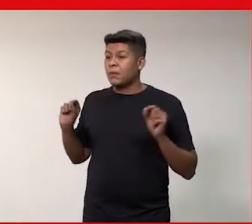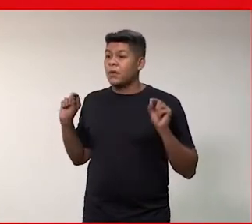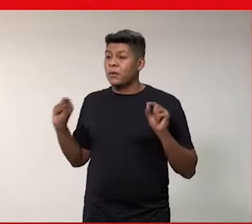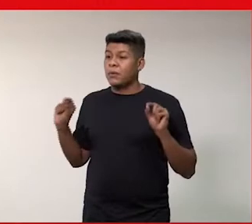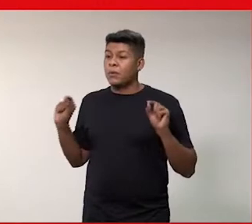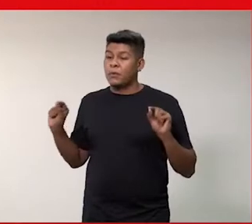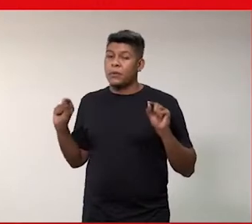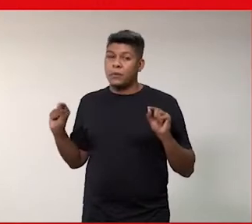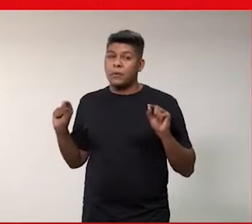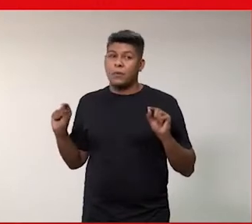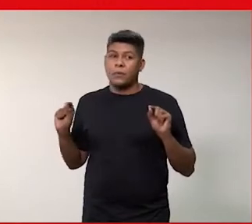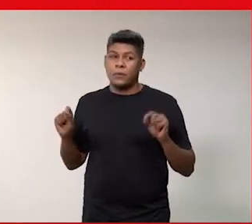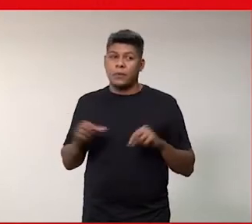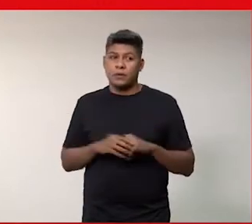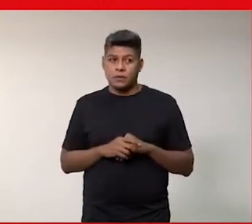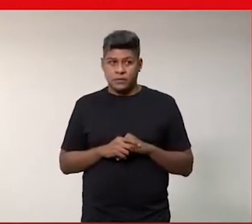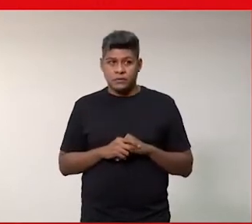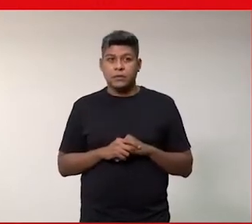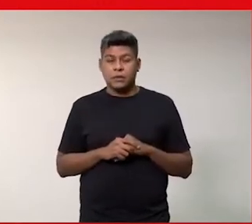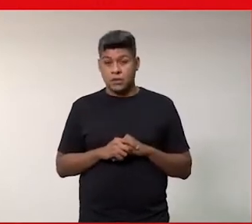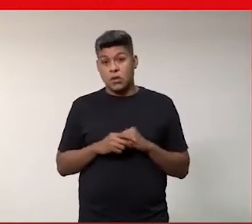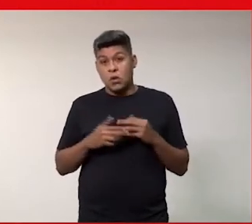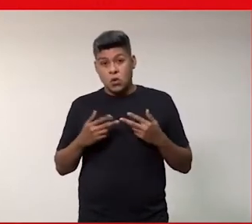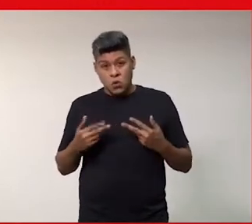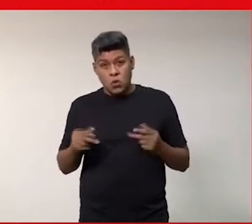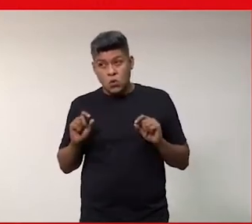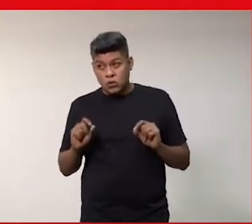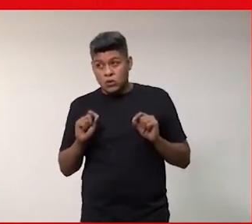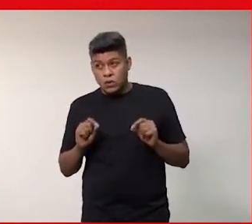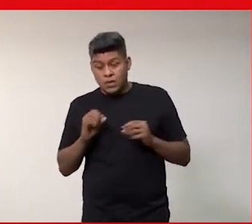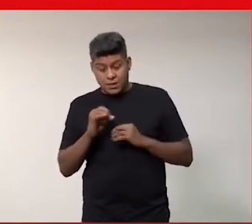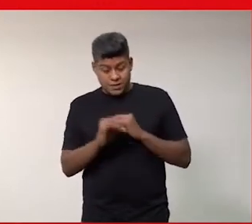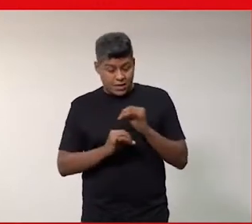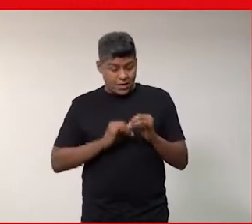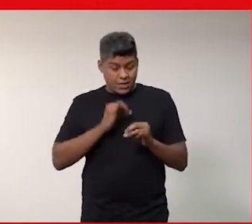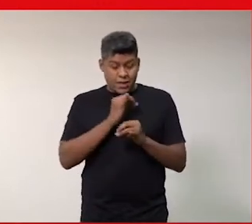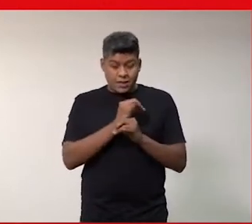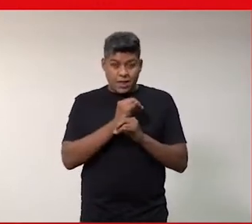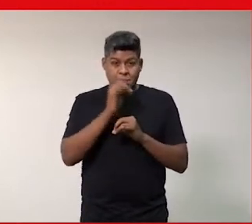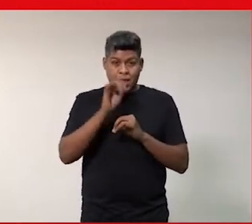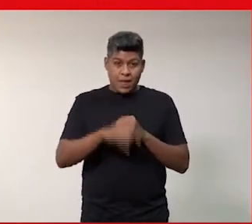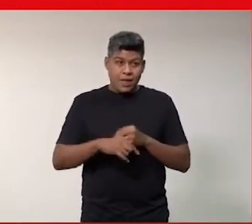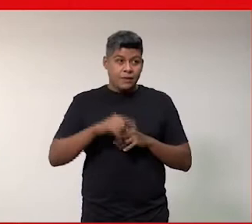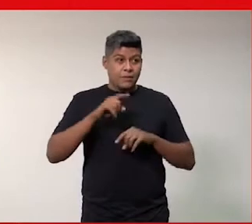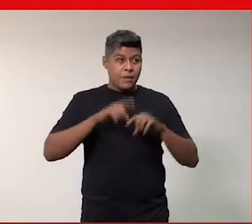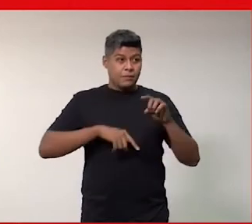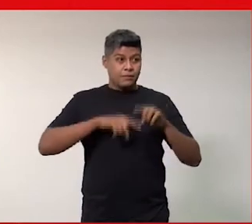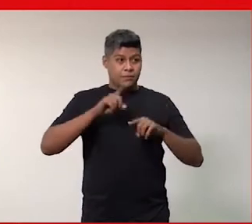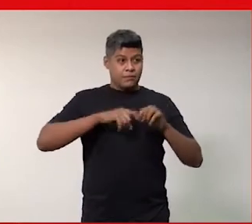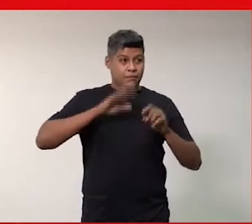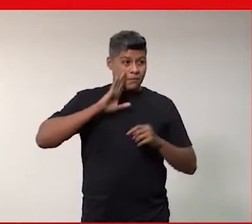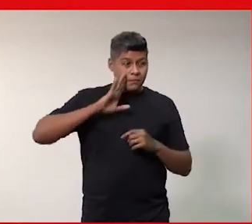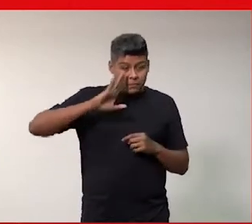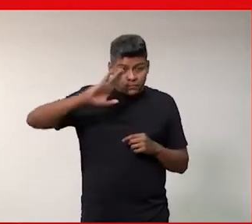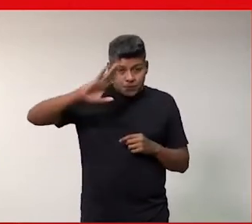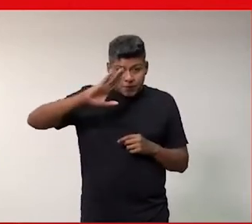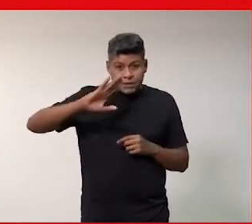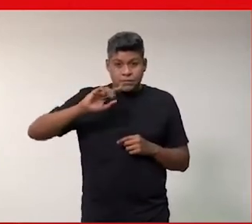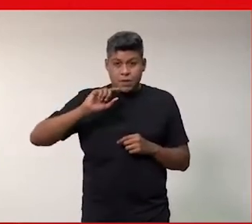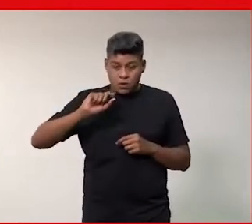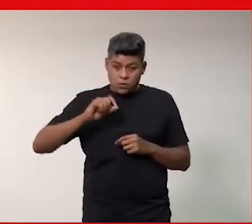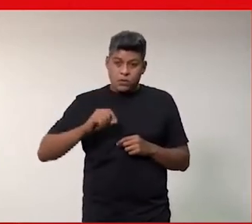à afirmativa, né, de que a internet, ela passou a ser um elemento fundamental de